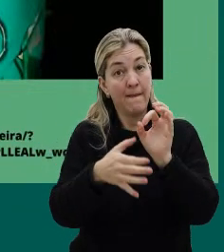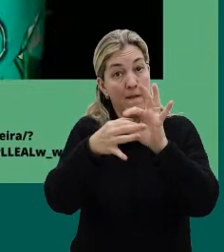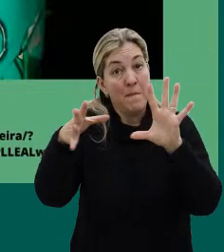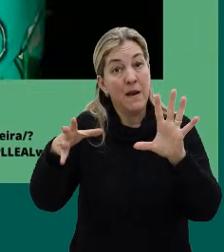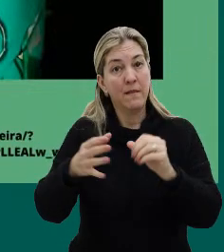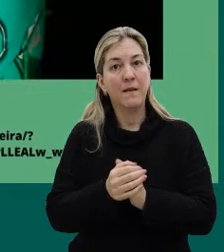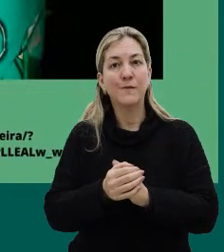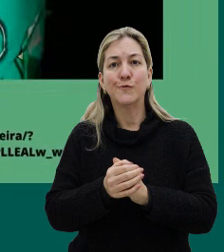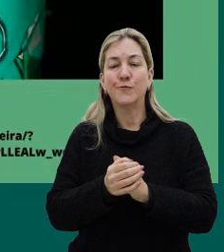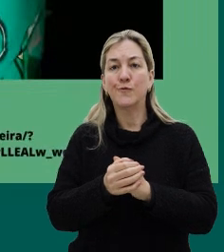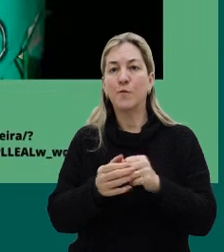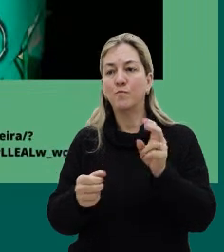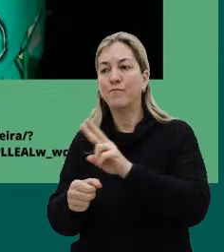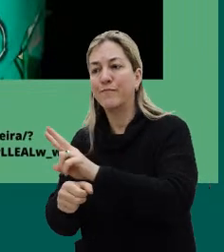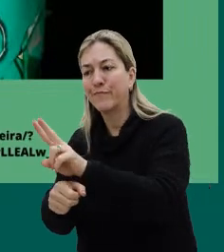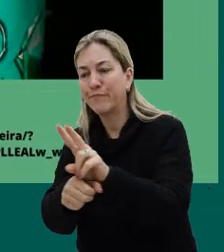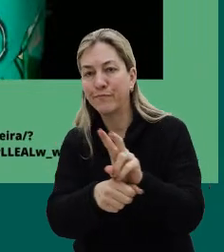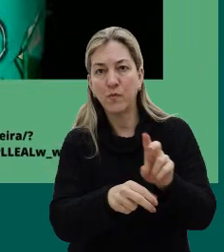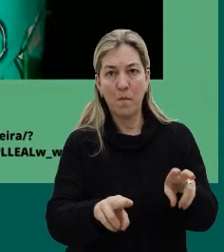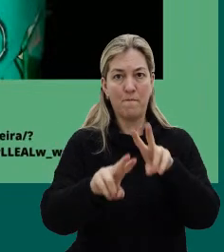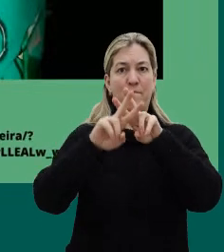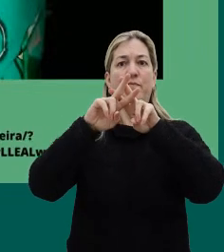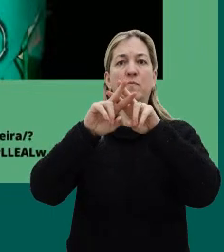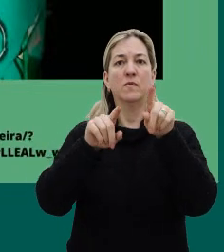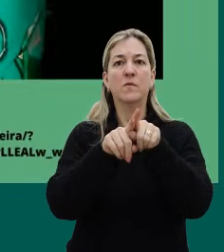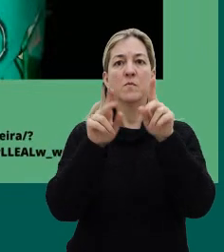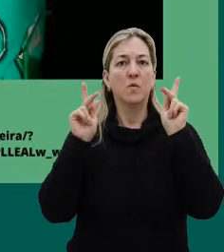e não trancafiar as pessoas como acontecia até então.